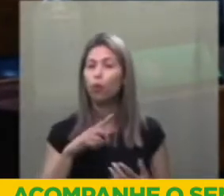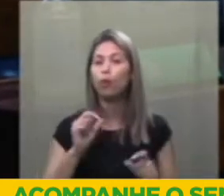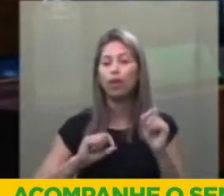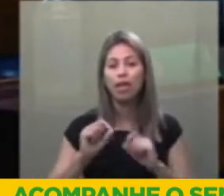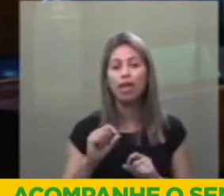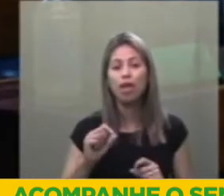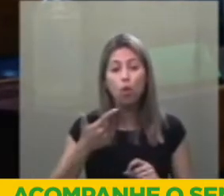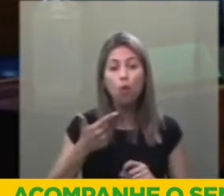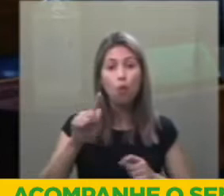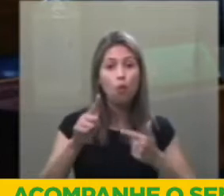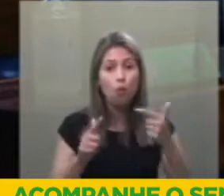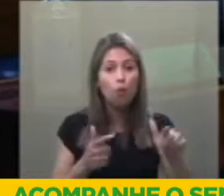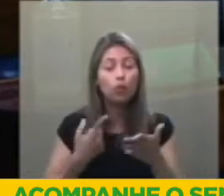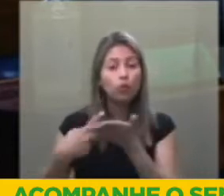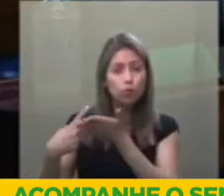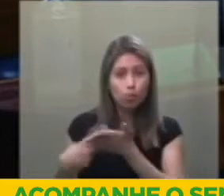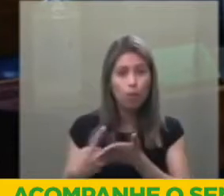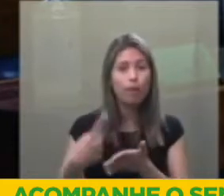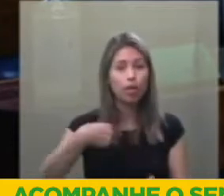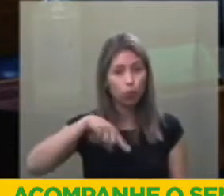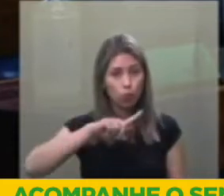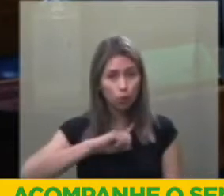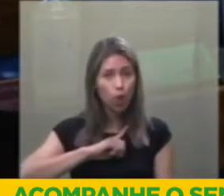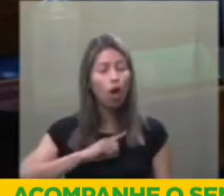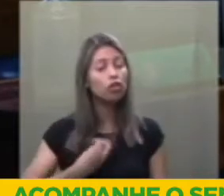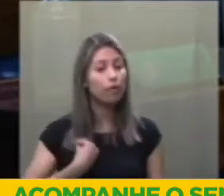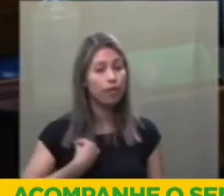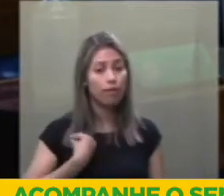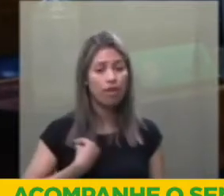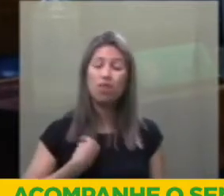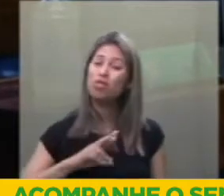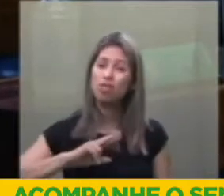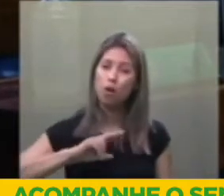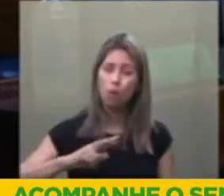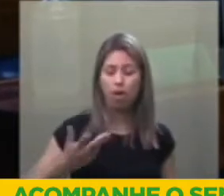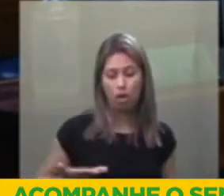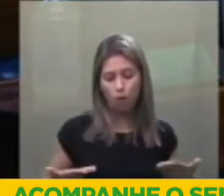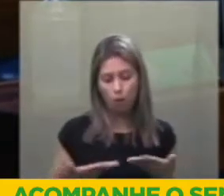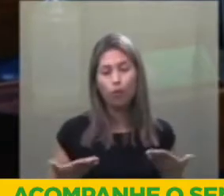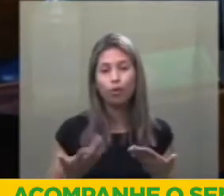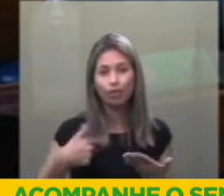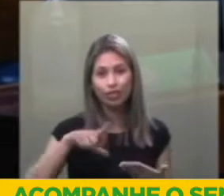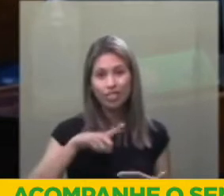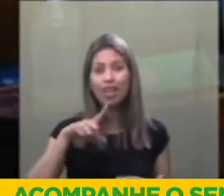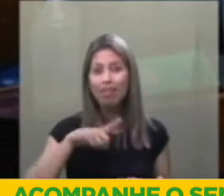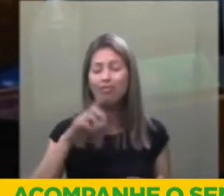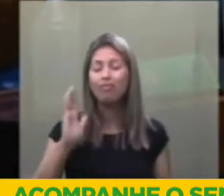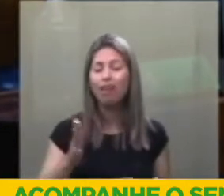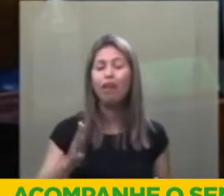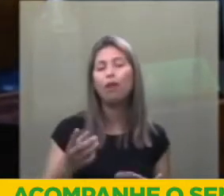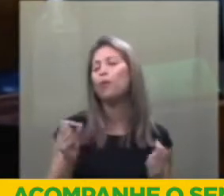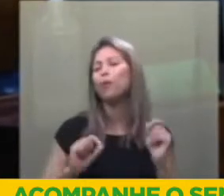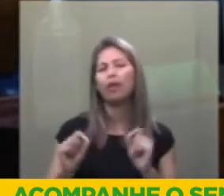outros momentos que aqui vivemos. Não é de hoje que, a pretexto de se celebrar